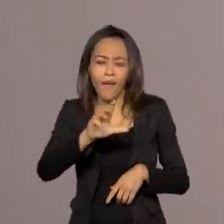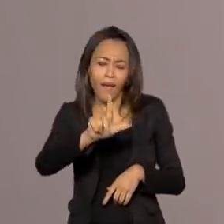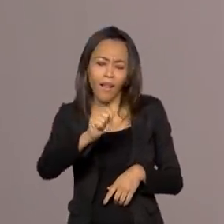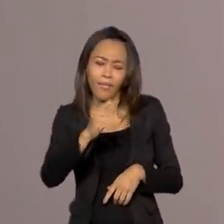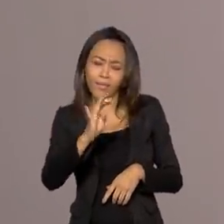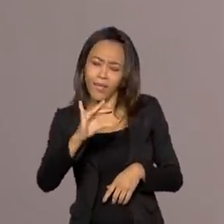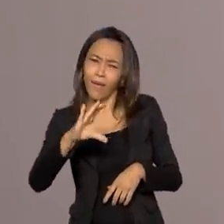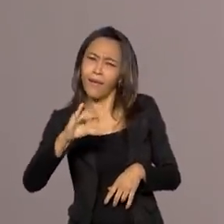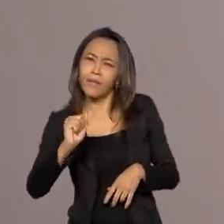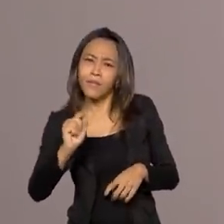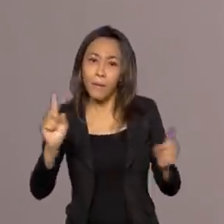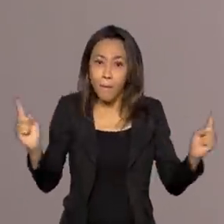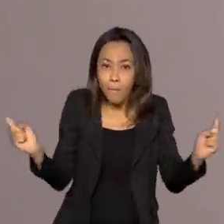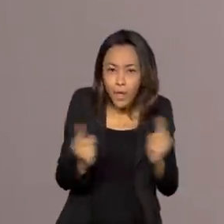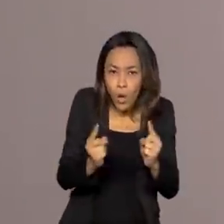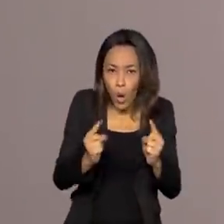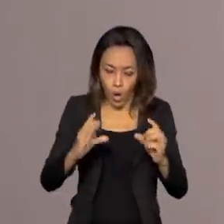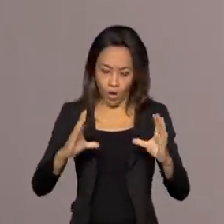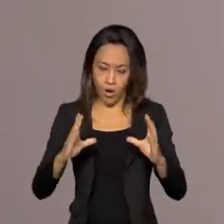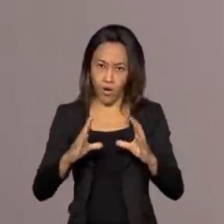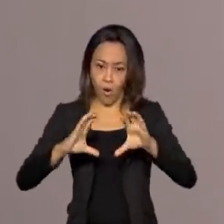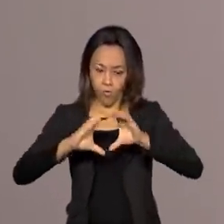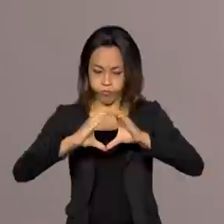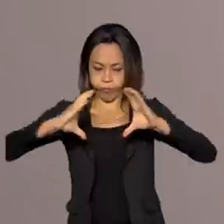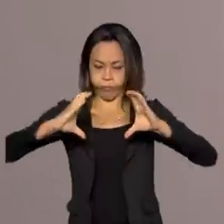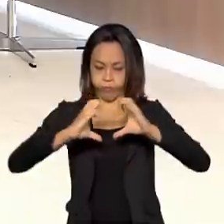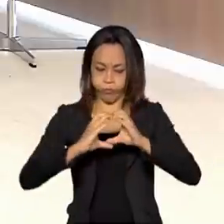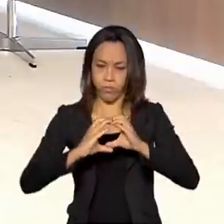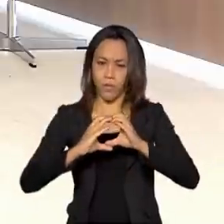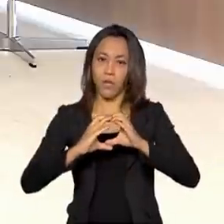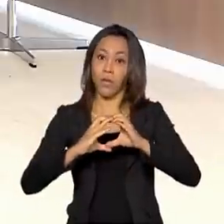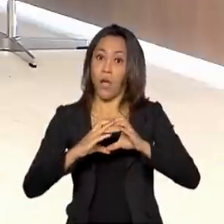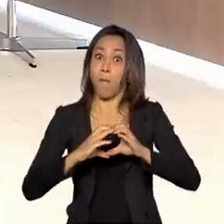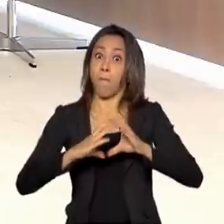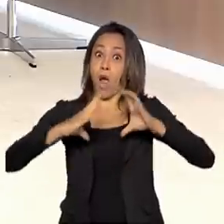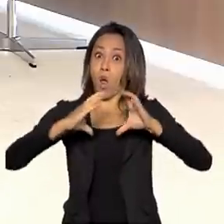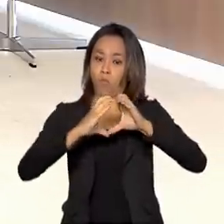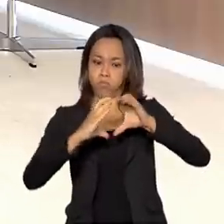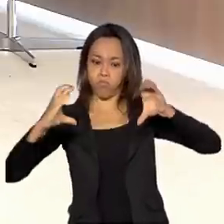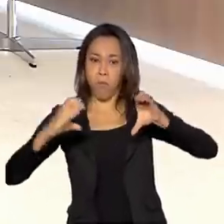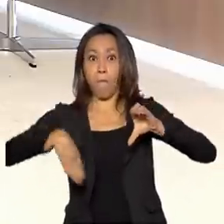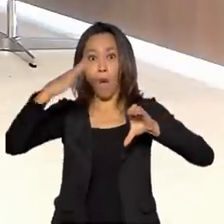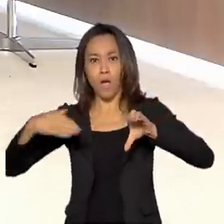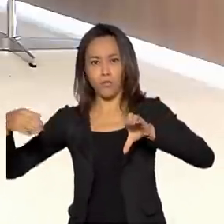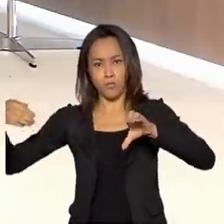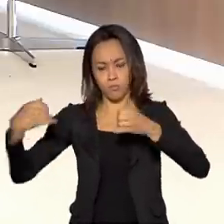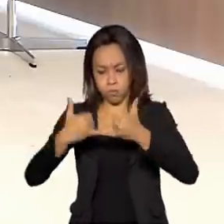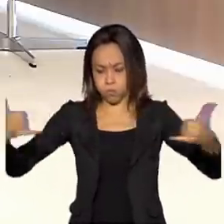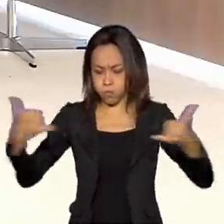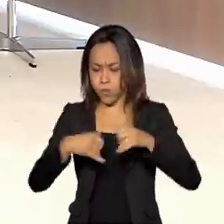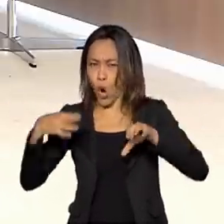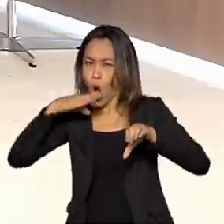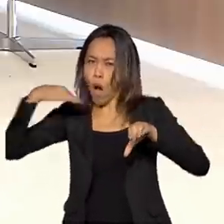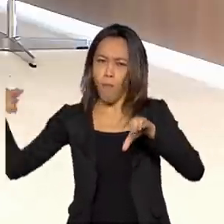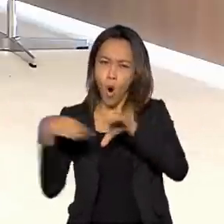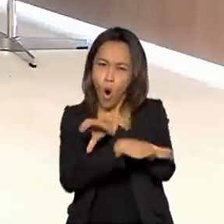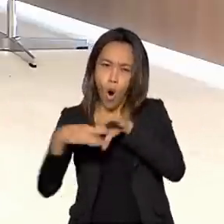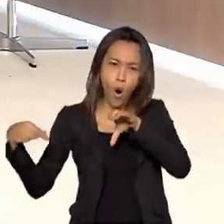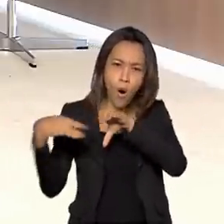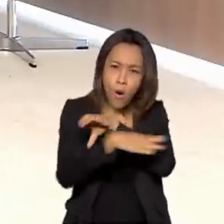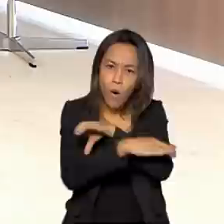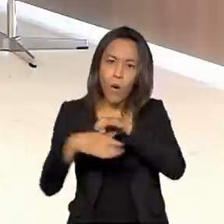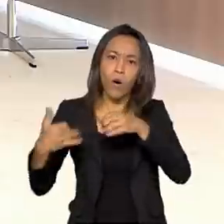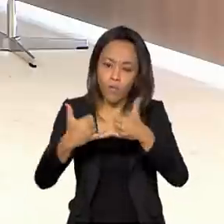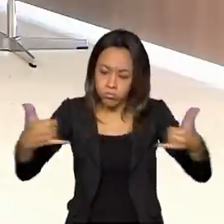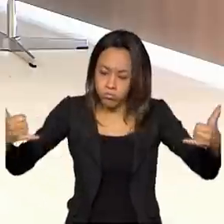capacidade de transmissão. Isso, o que eu tinha entendido menor. Menor latência, maior velocidade e capacidade de transmissão. chega mais rápido. Então,